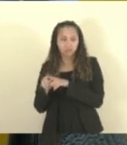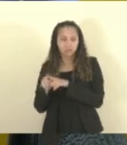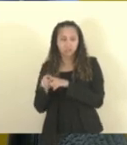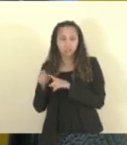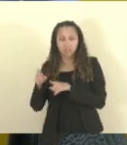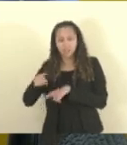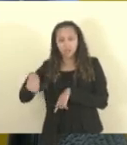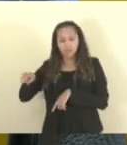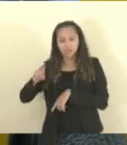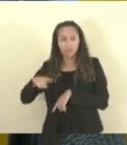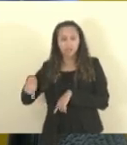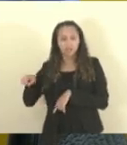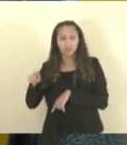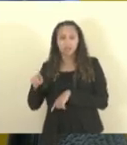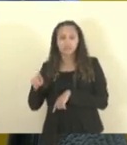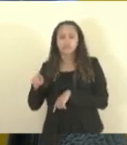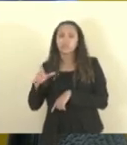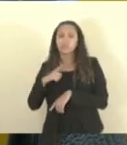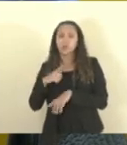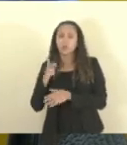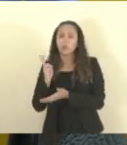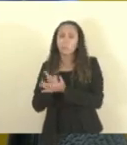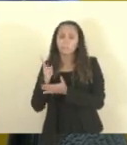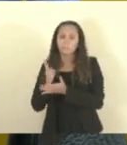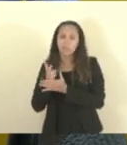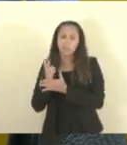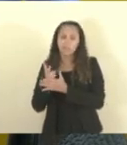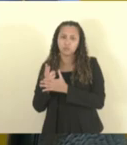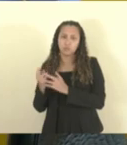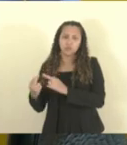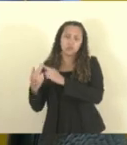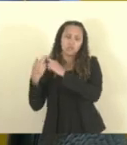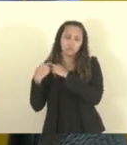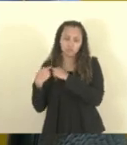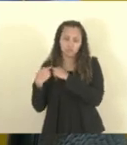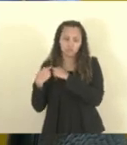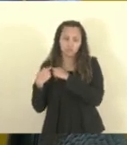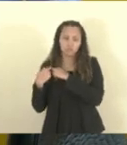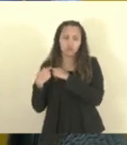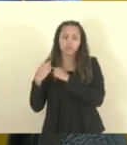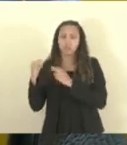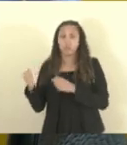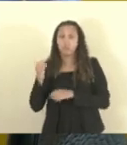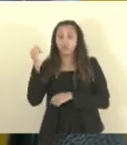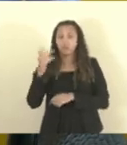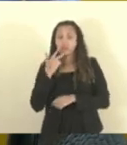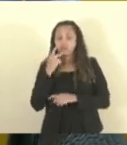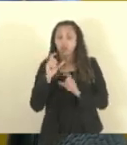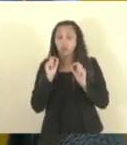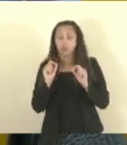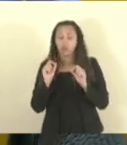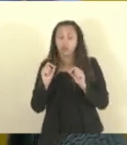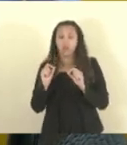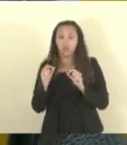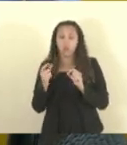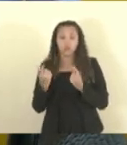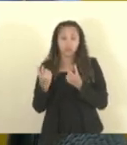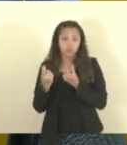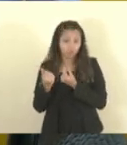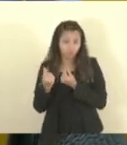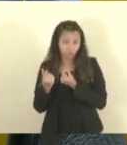executam as mesmas funções. É importante destacar, inclusive, que o valor previsto